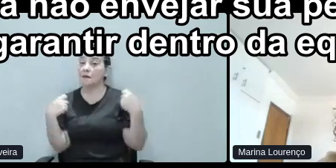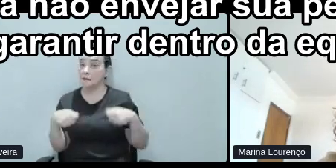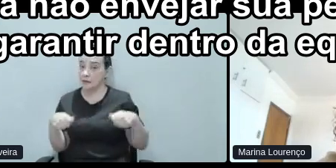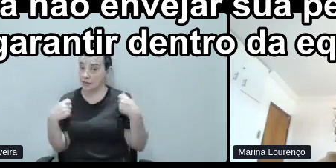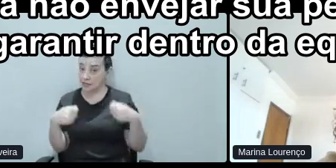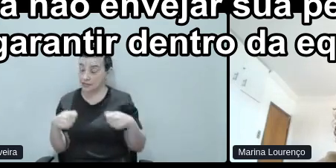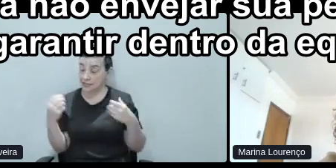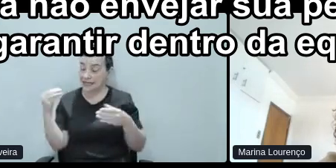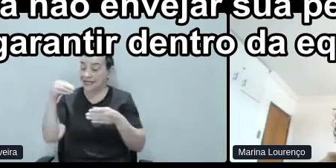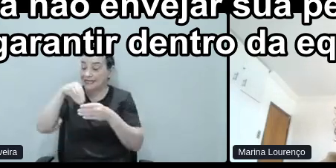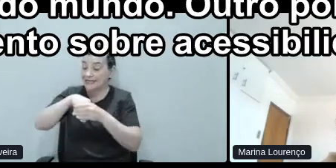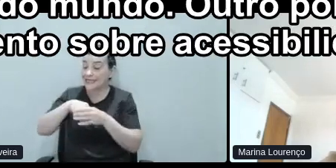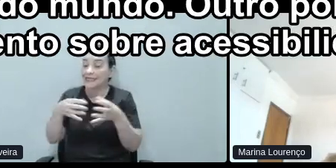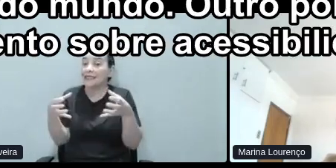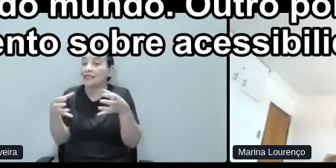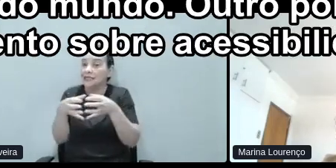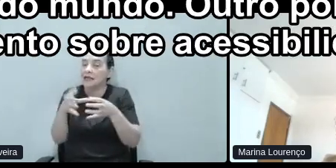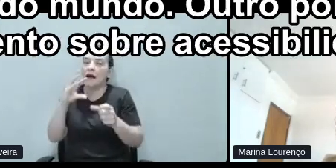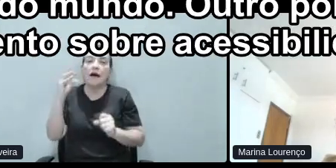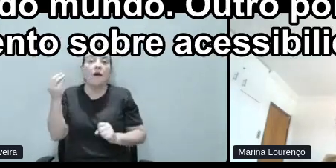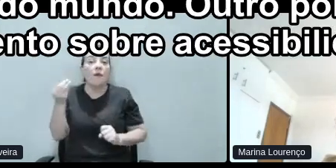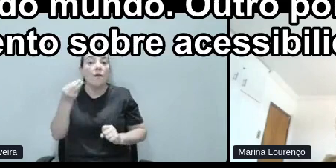oportunidades para todo mundo.